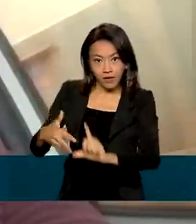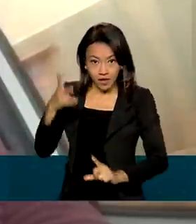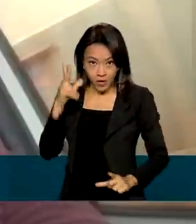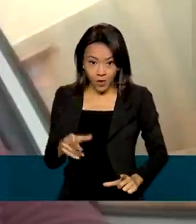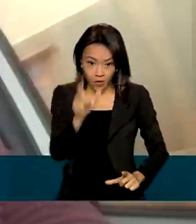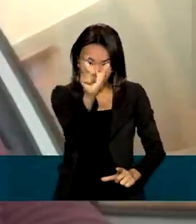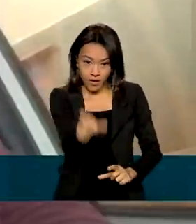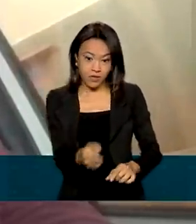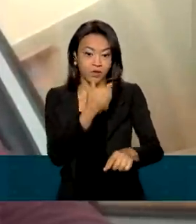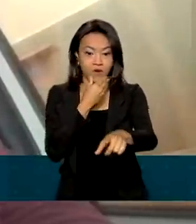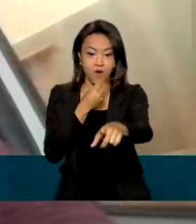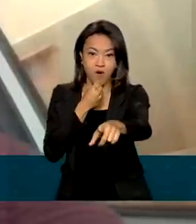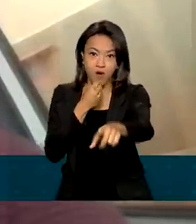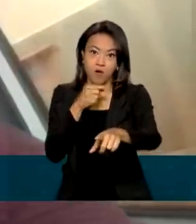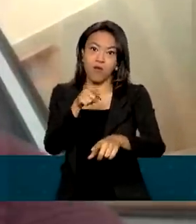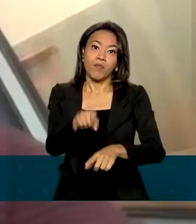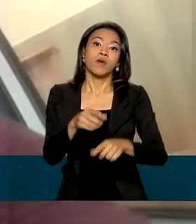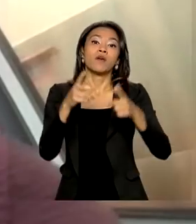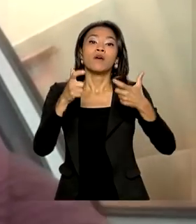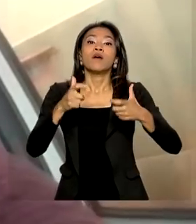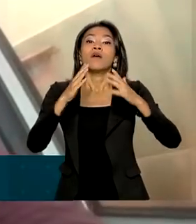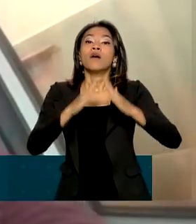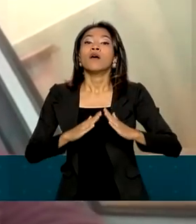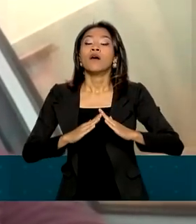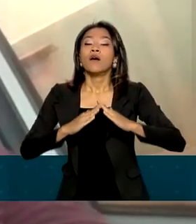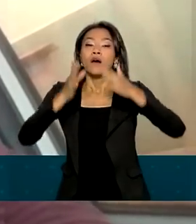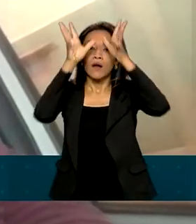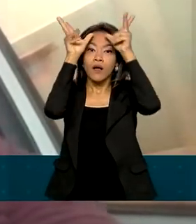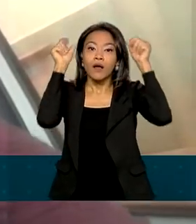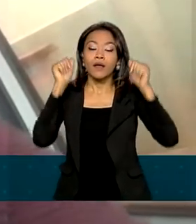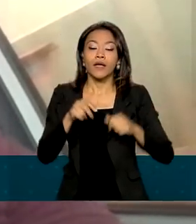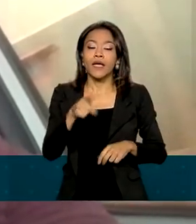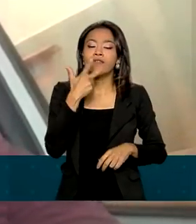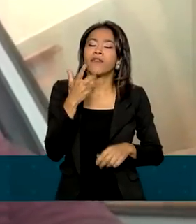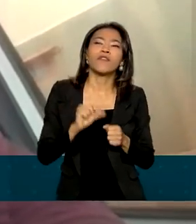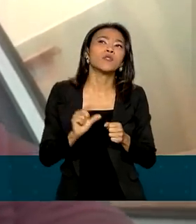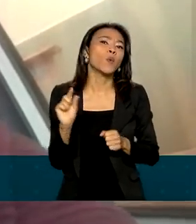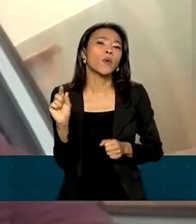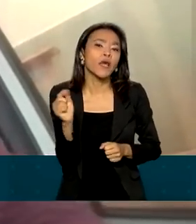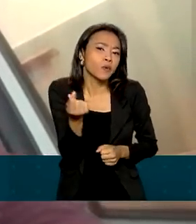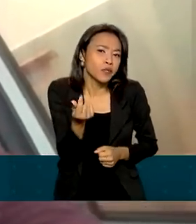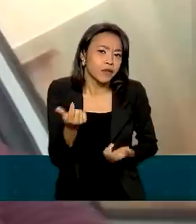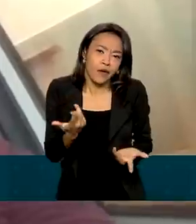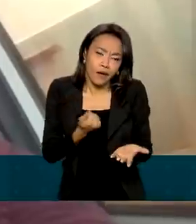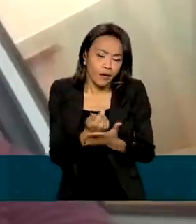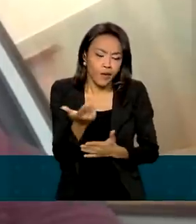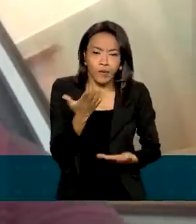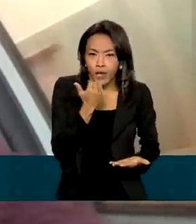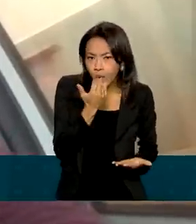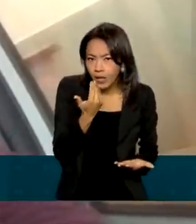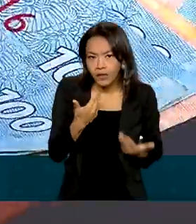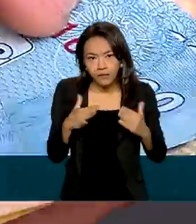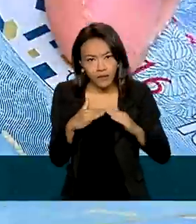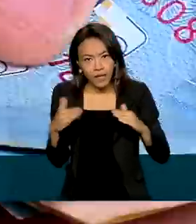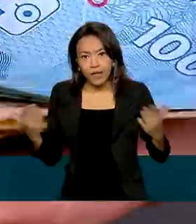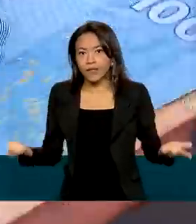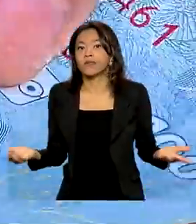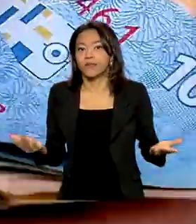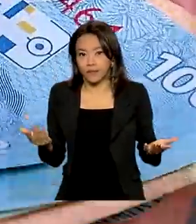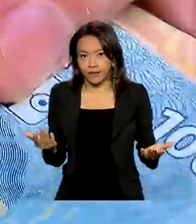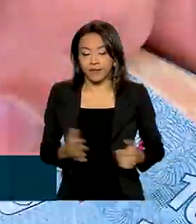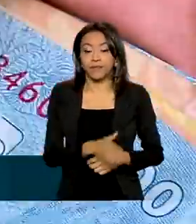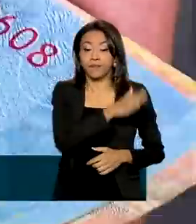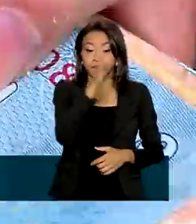Branco, no Acre. E o que eu pretendo fazer com o dinheiro? Dependendo do valor. É comprar mantimentos para casa, comprar alimentos. O Banco